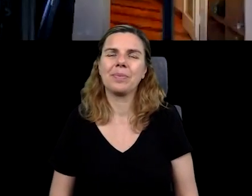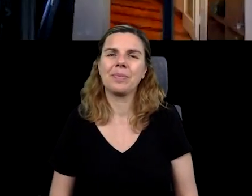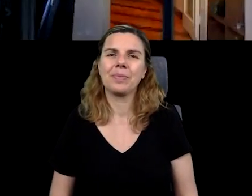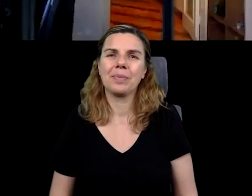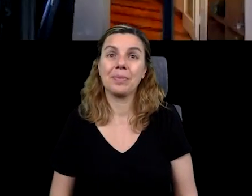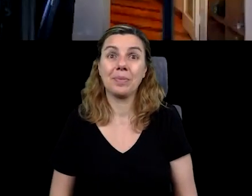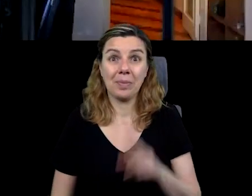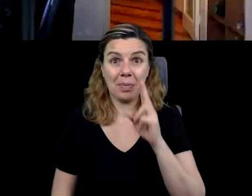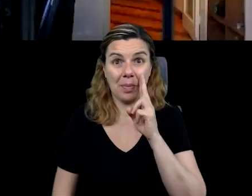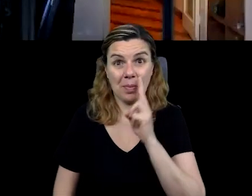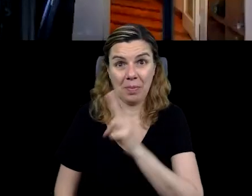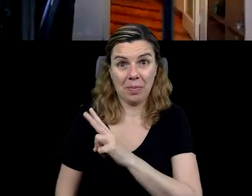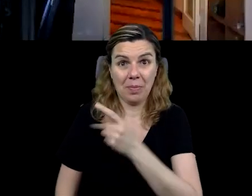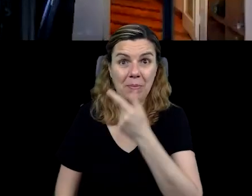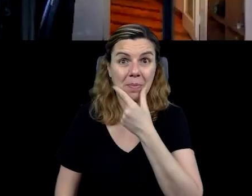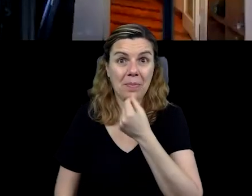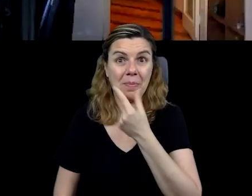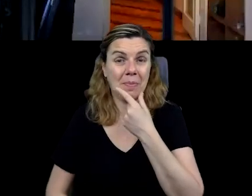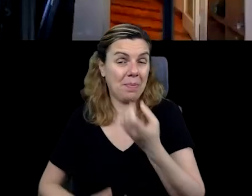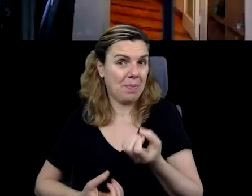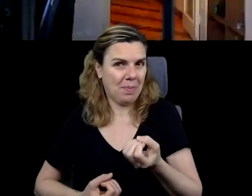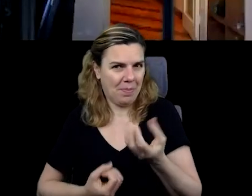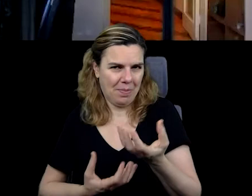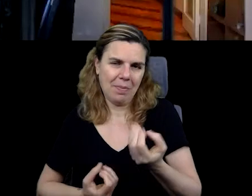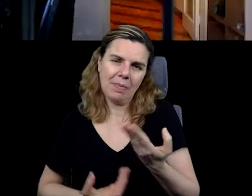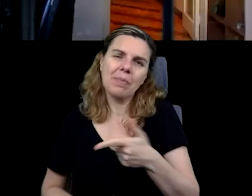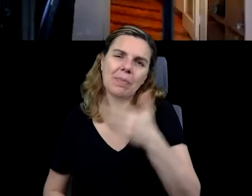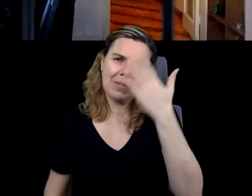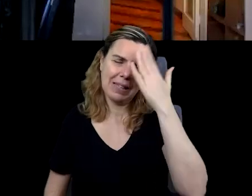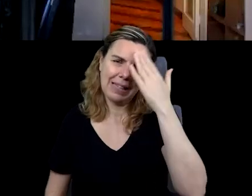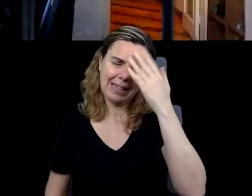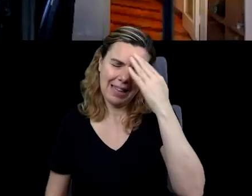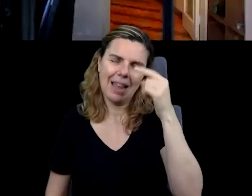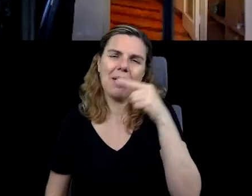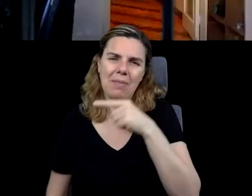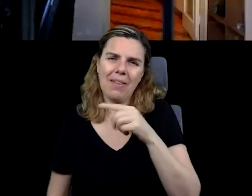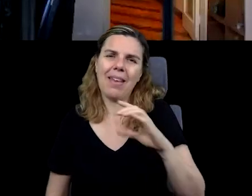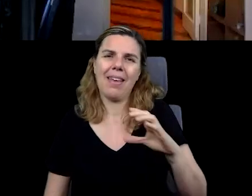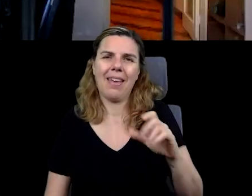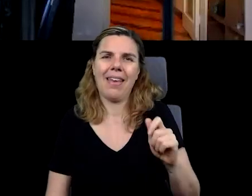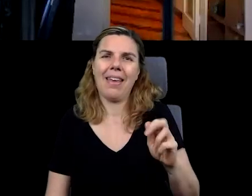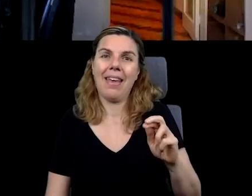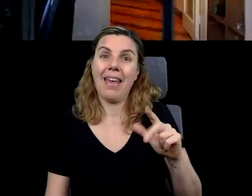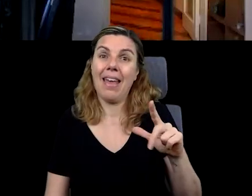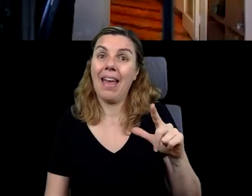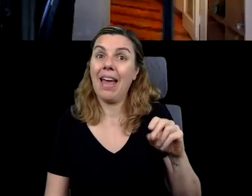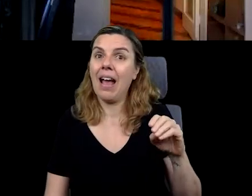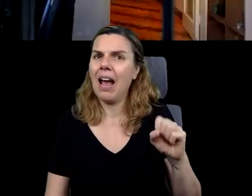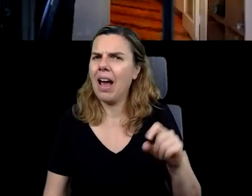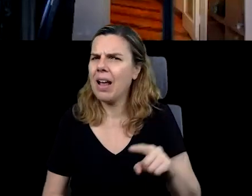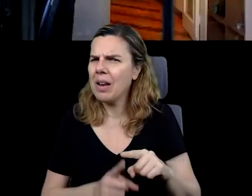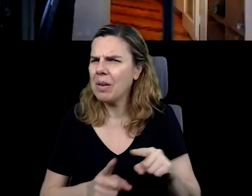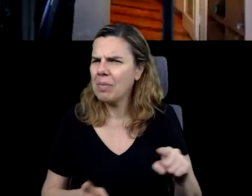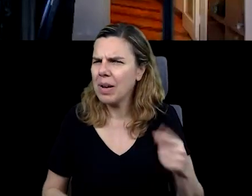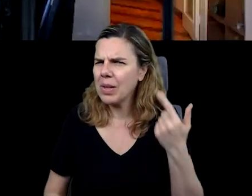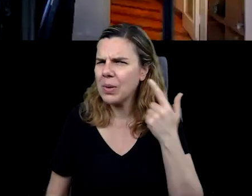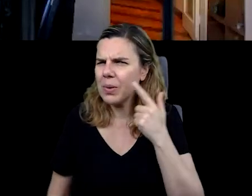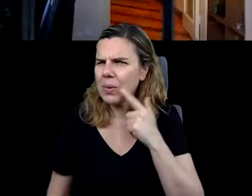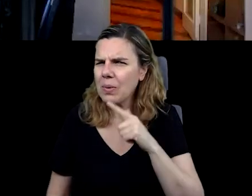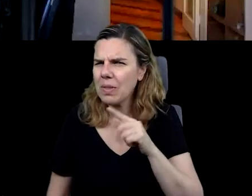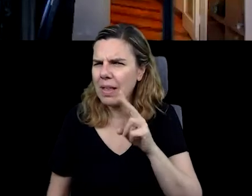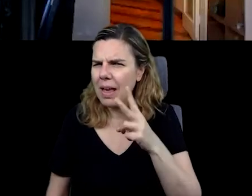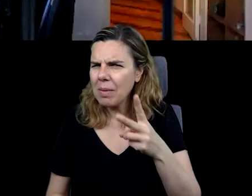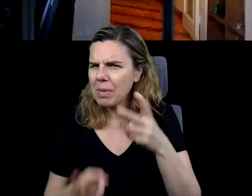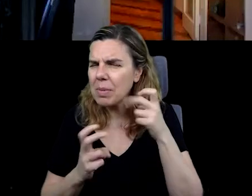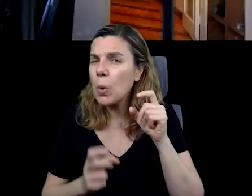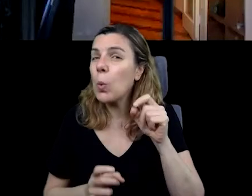Vocês estão vendo esse poeta? Vocês já sabem quem é. A gente está falando dele. Mas será que a gente consegue ver o que ele está